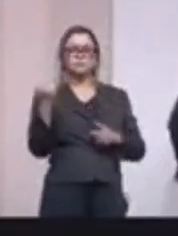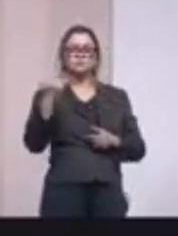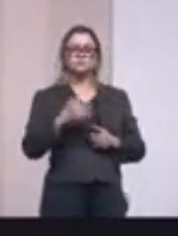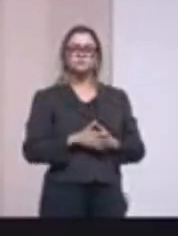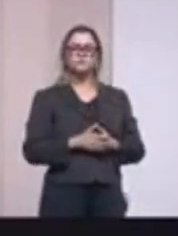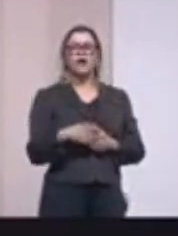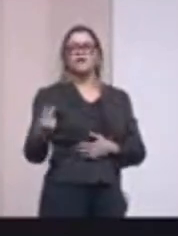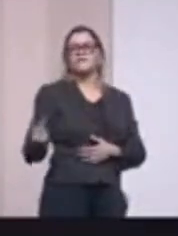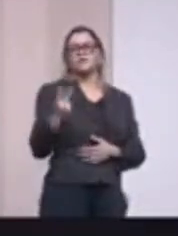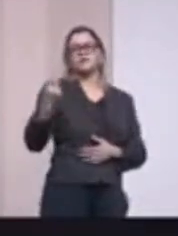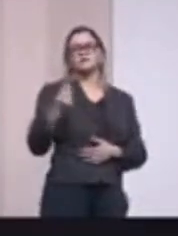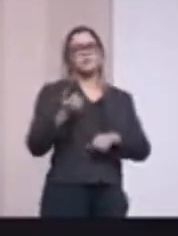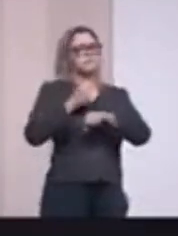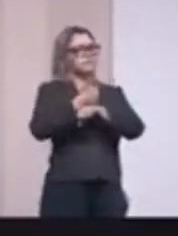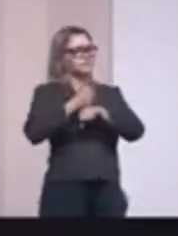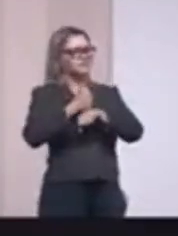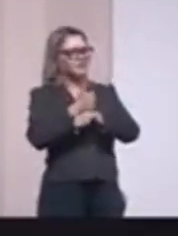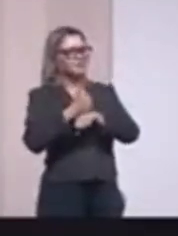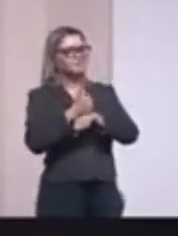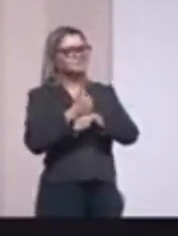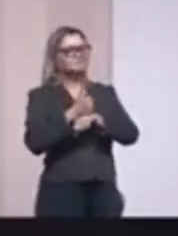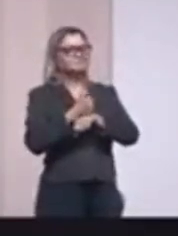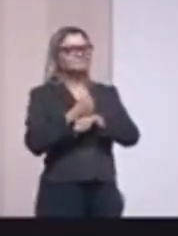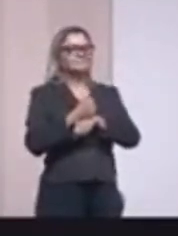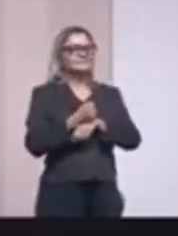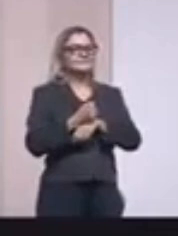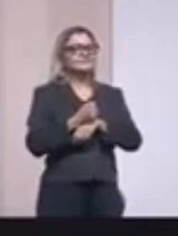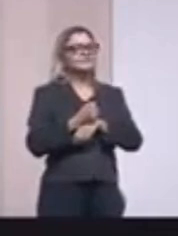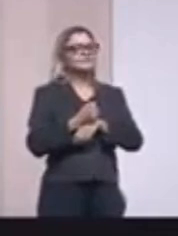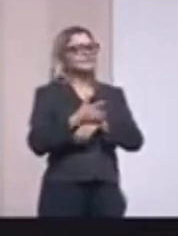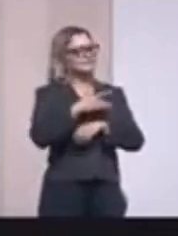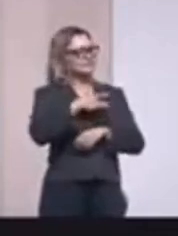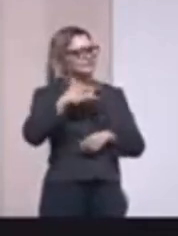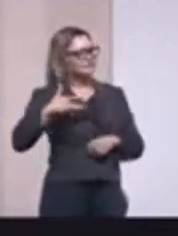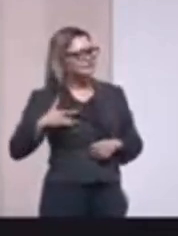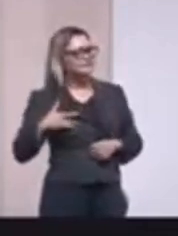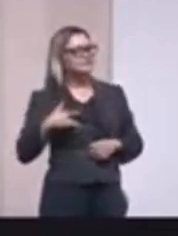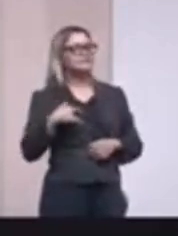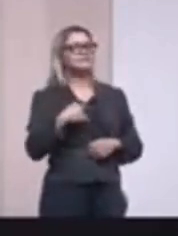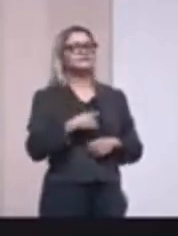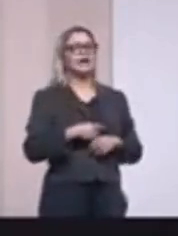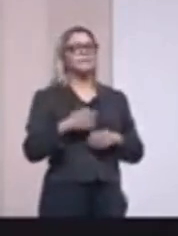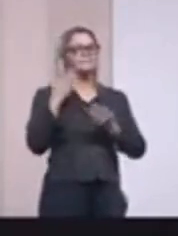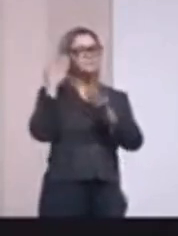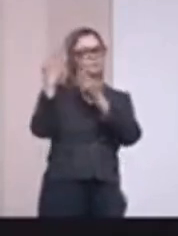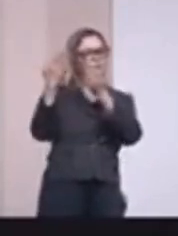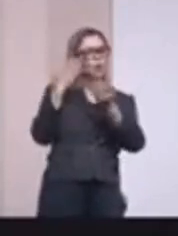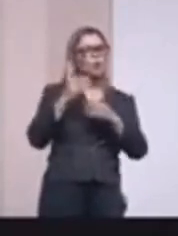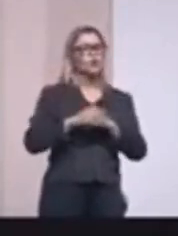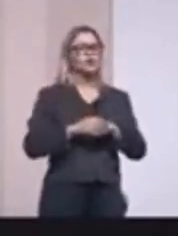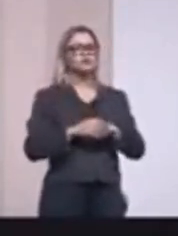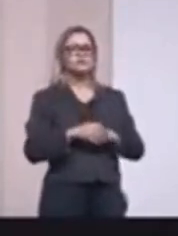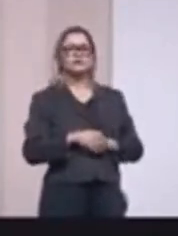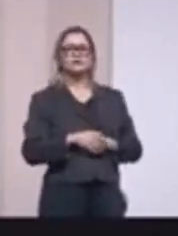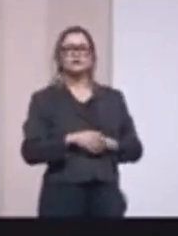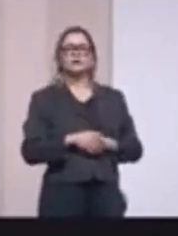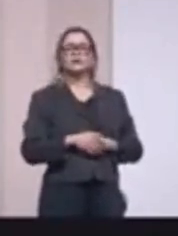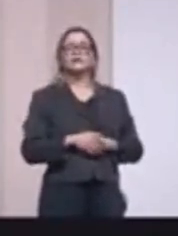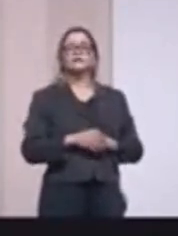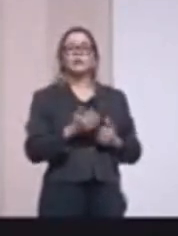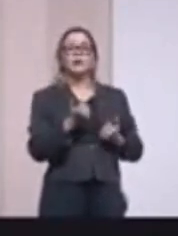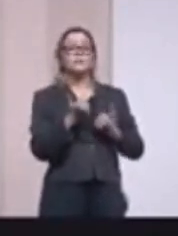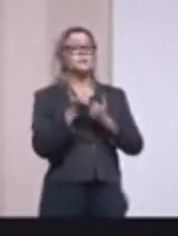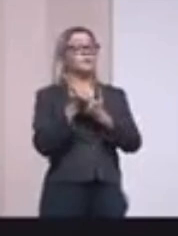a valorização profissional, está na assistência médica, na assistência psicológica, como foi colocado aqui pelo doutor Arthur,